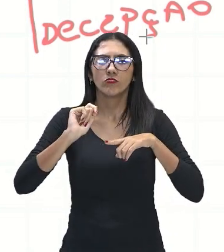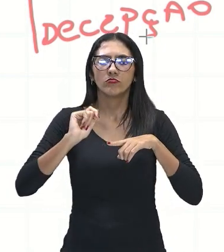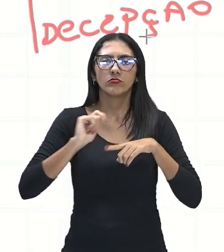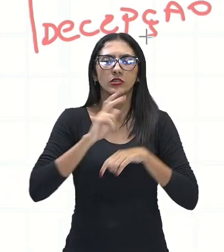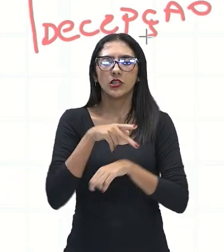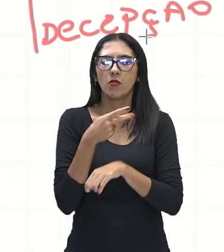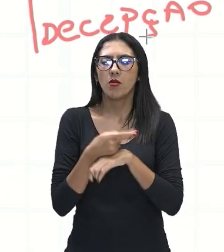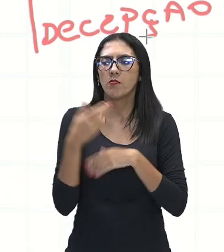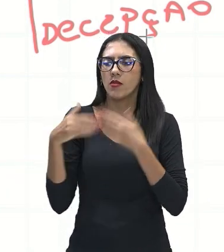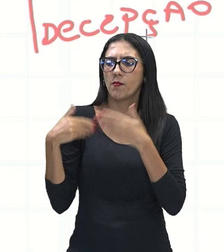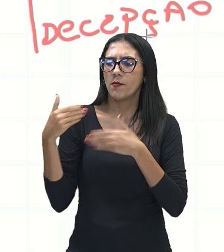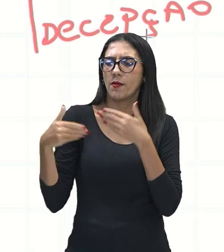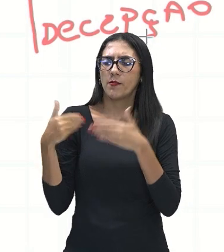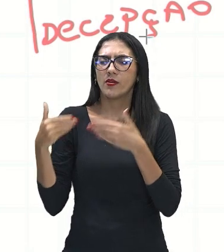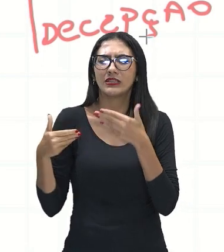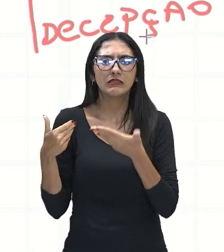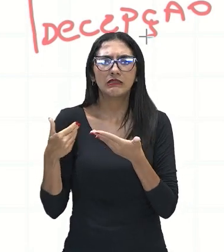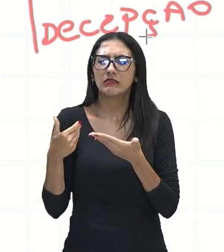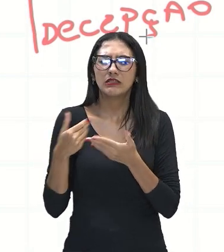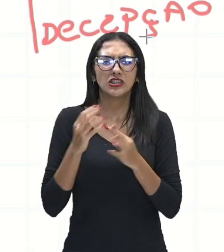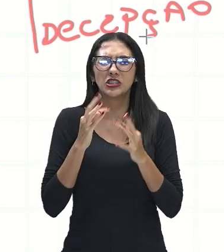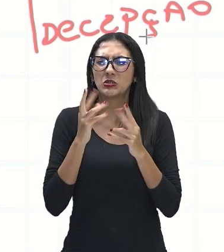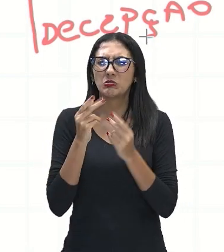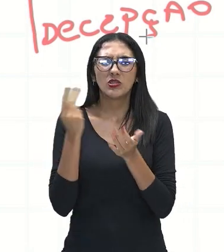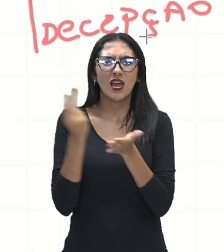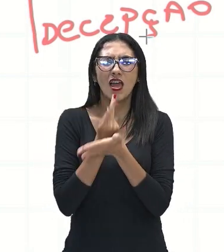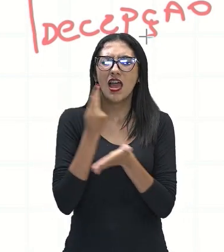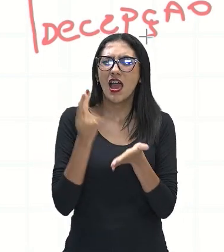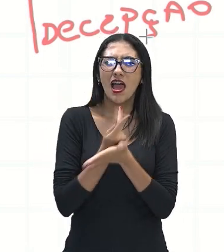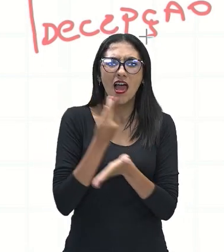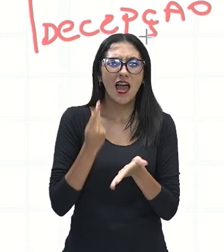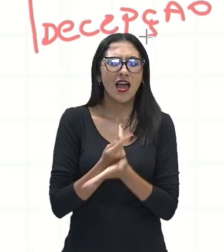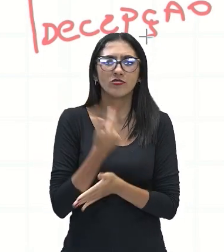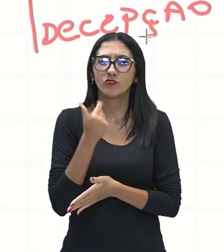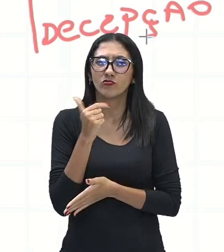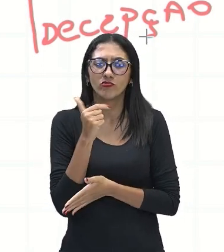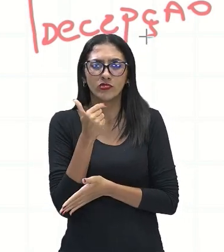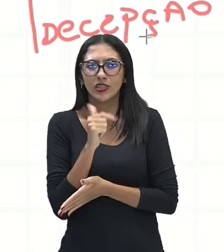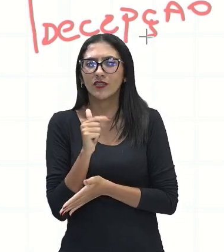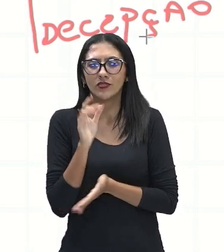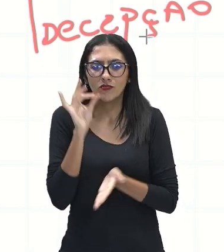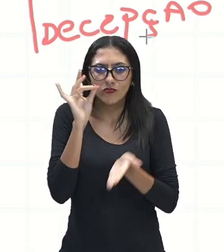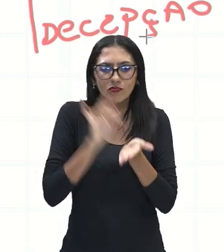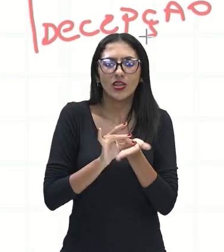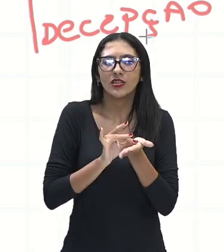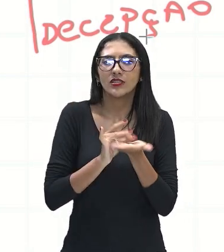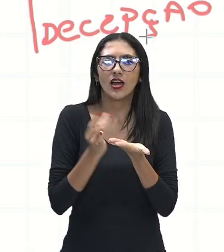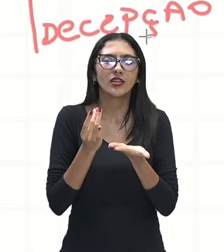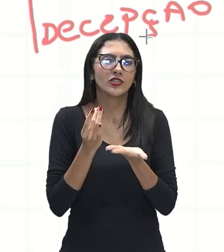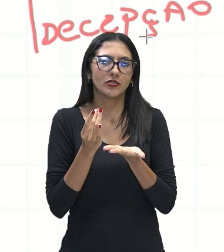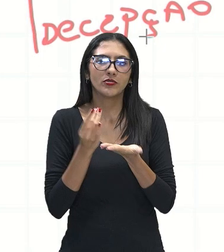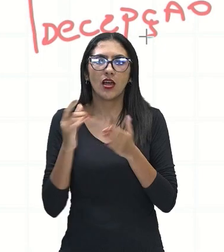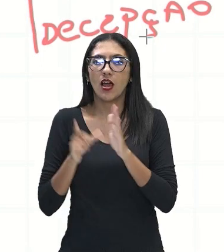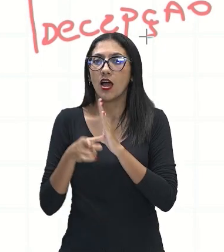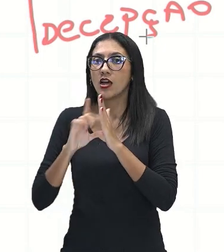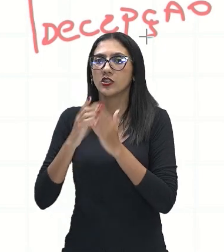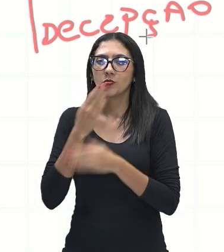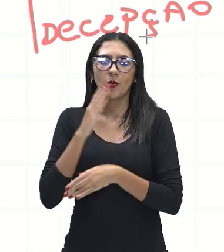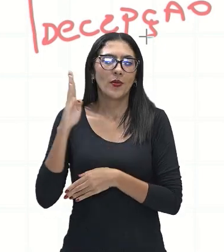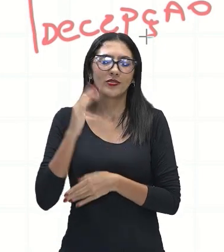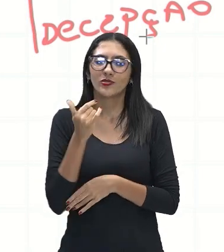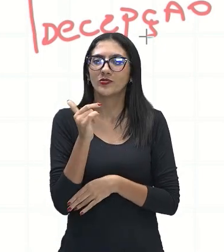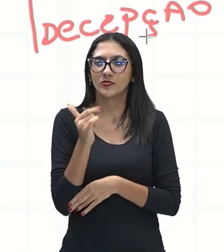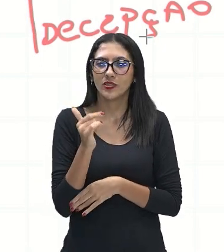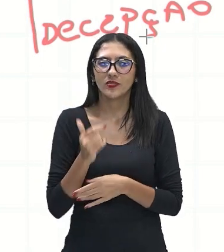fez coisas que não deveria, né? Não atendeu às necessidades da população. Então, o povo, a